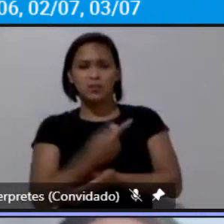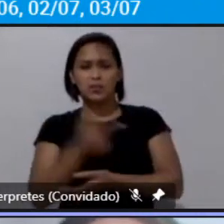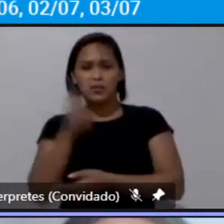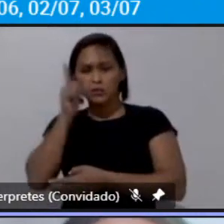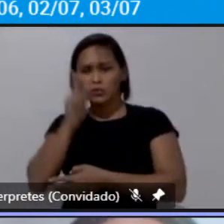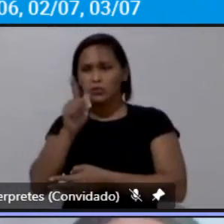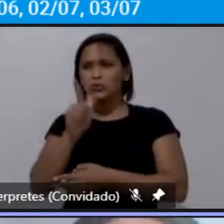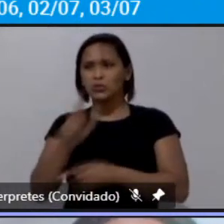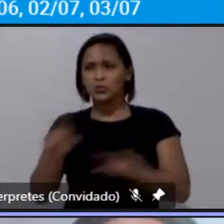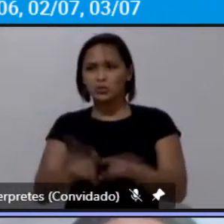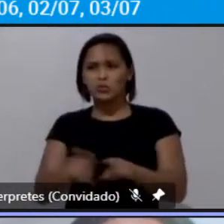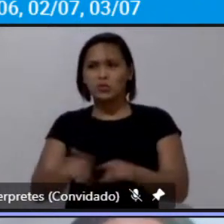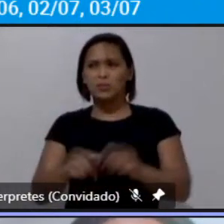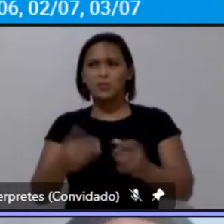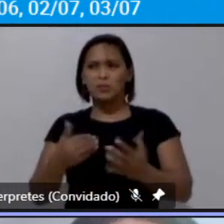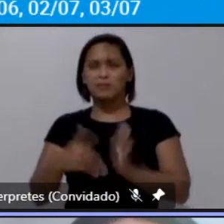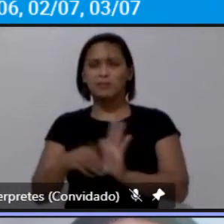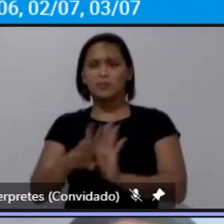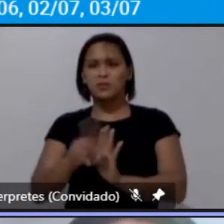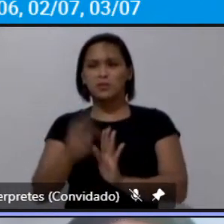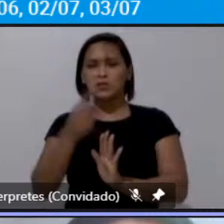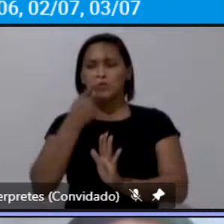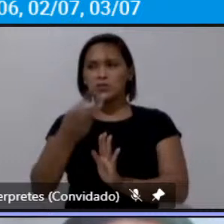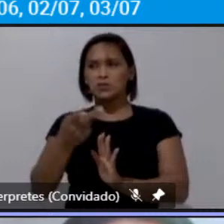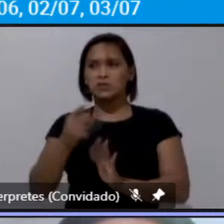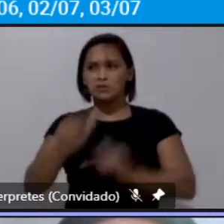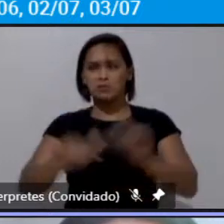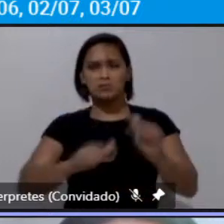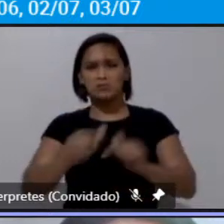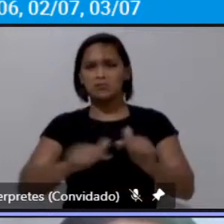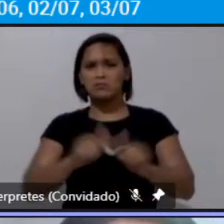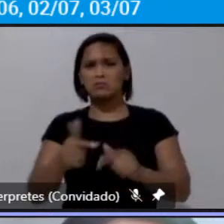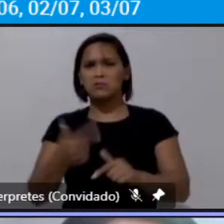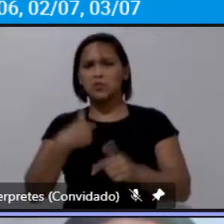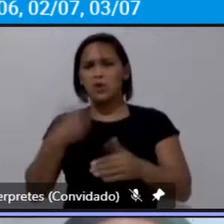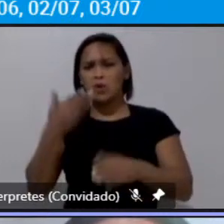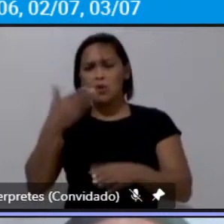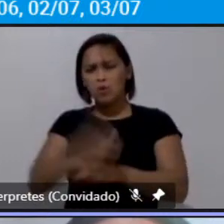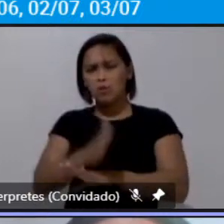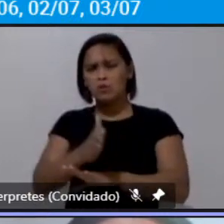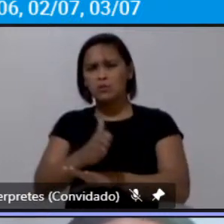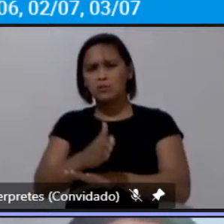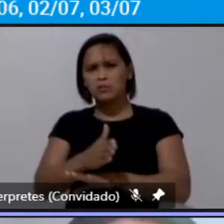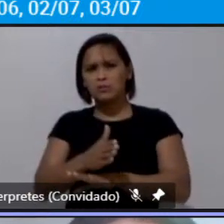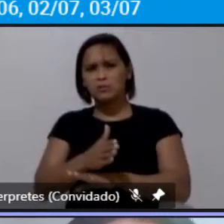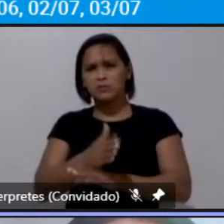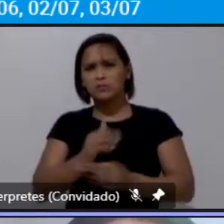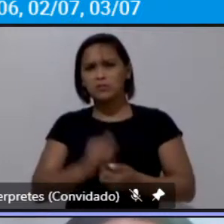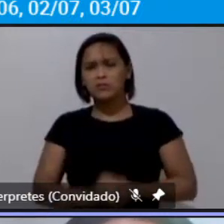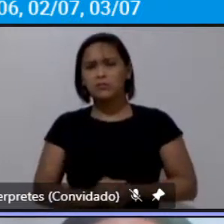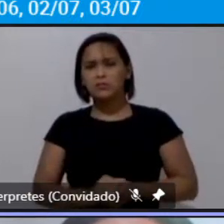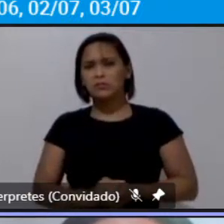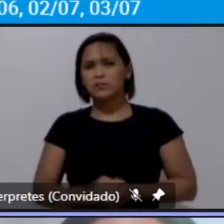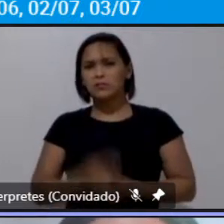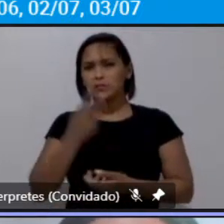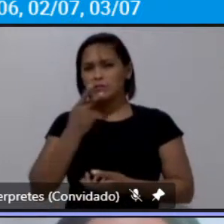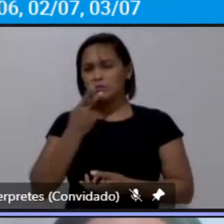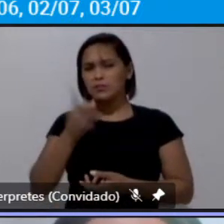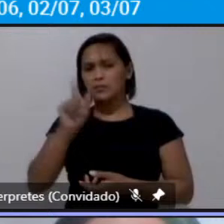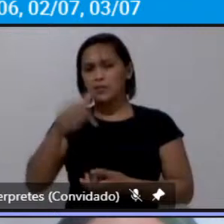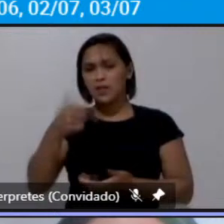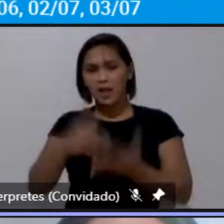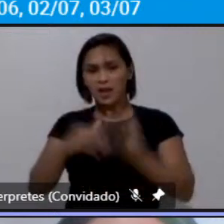prestado através de concessões ou permissões e aí leva a esse